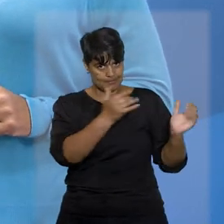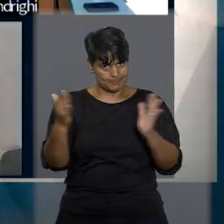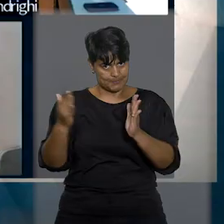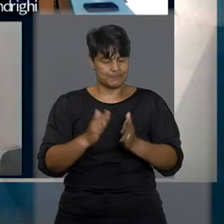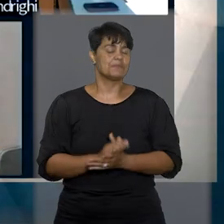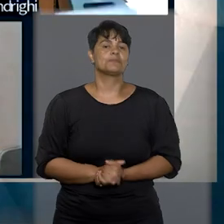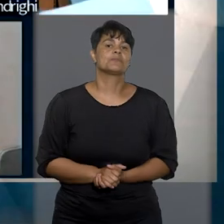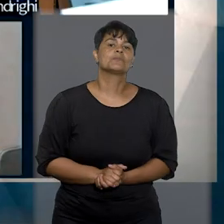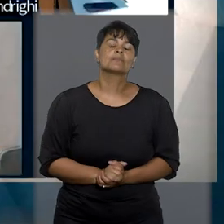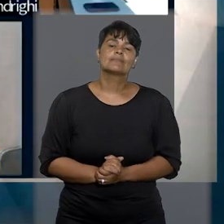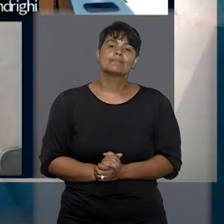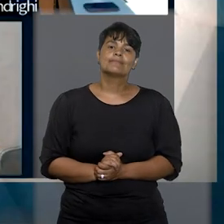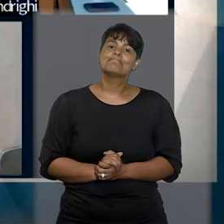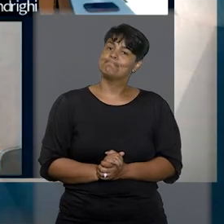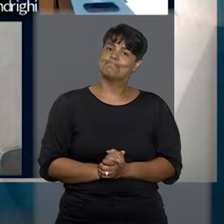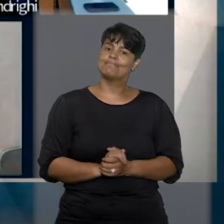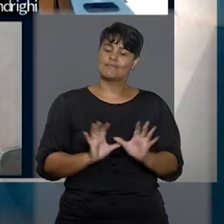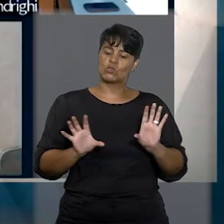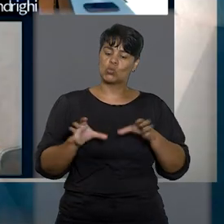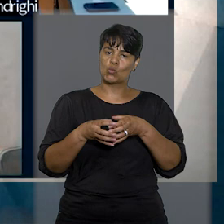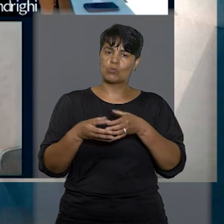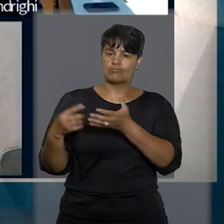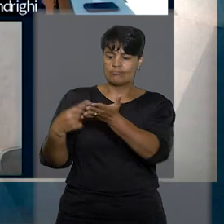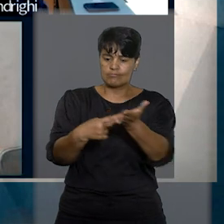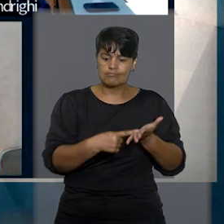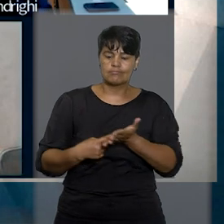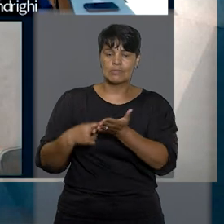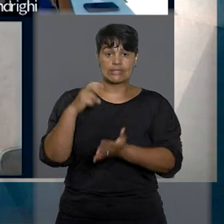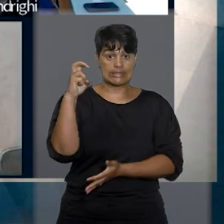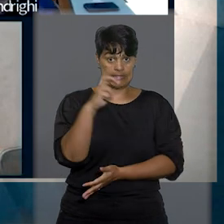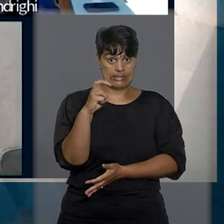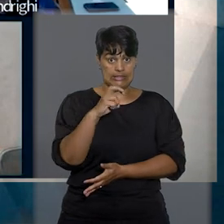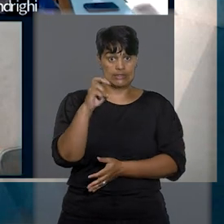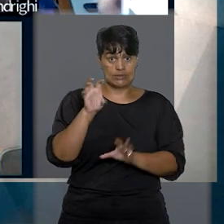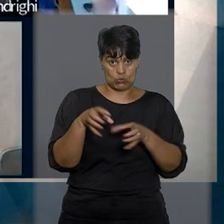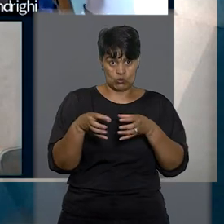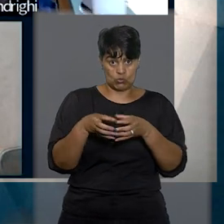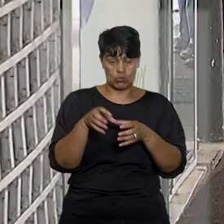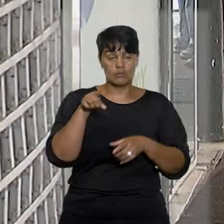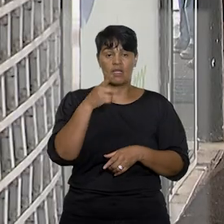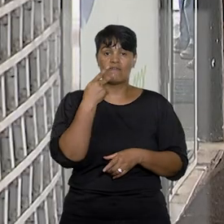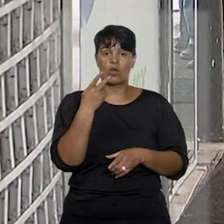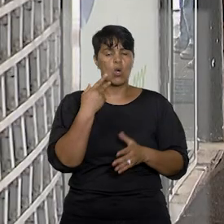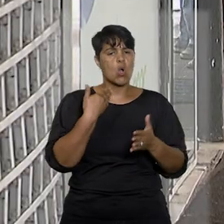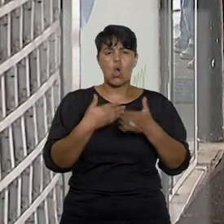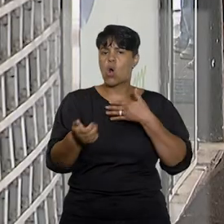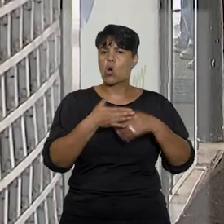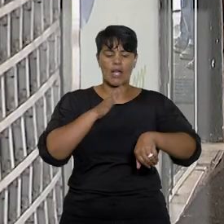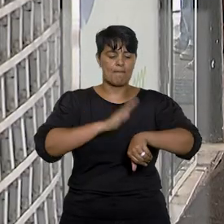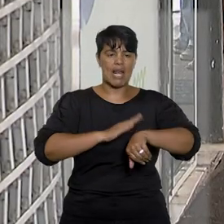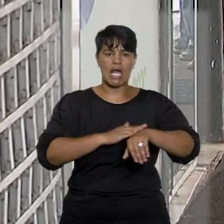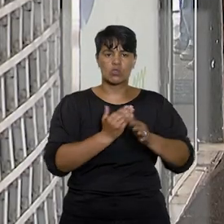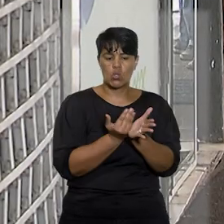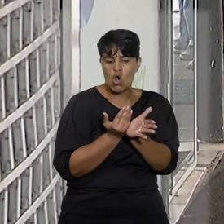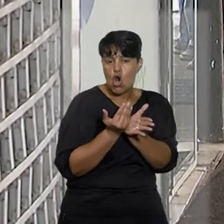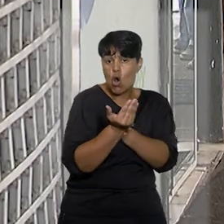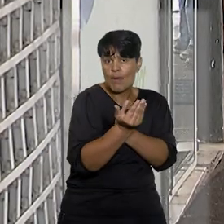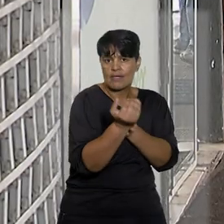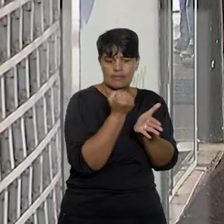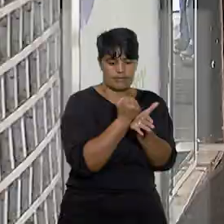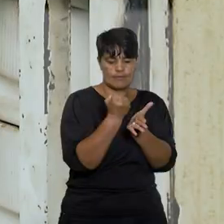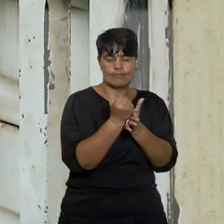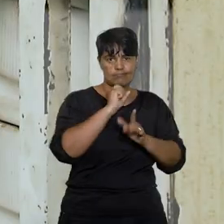turma. Por unanimidade, a turma entendeu que, independentemente do prazo de vigência inicial do contrato de locação